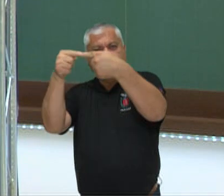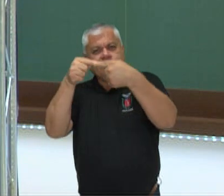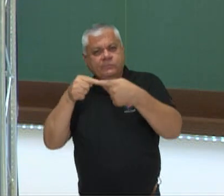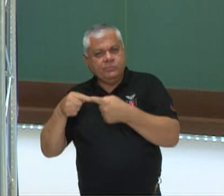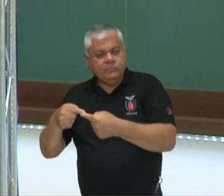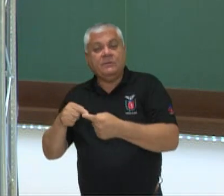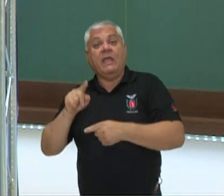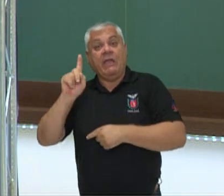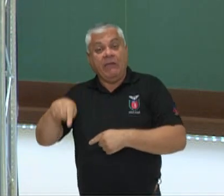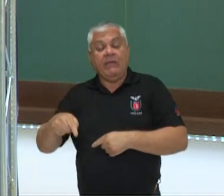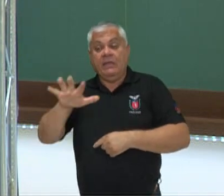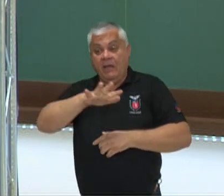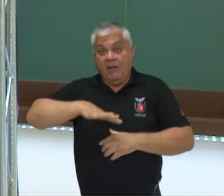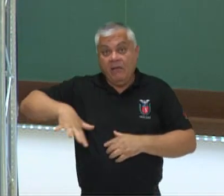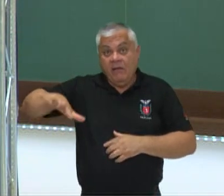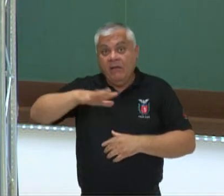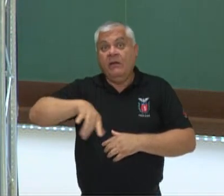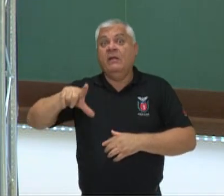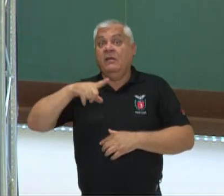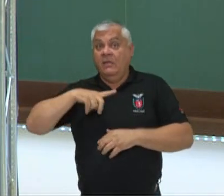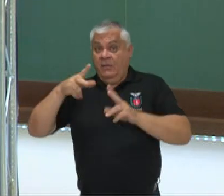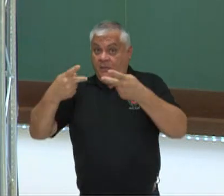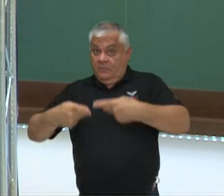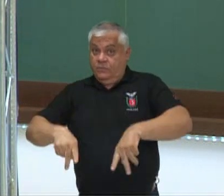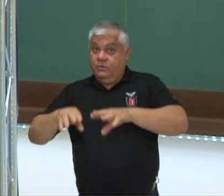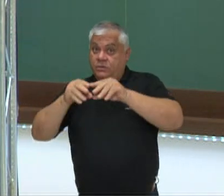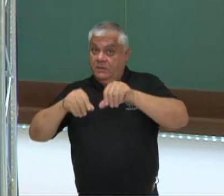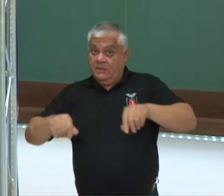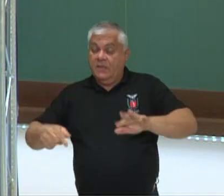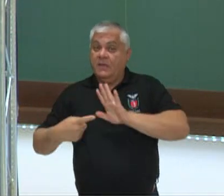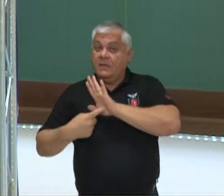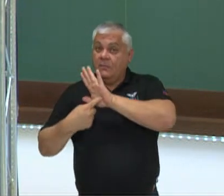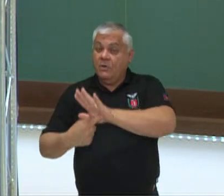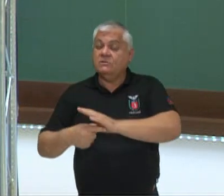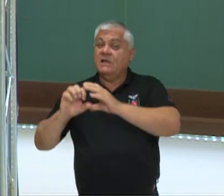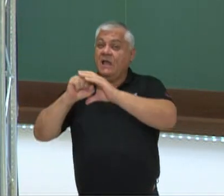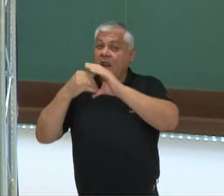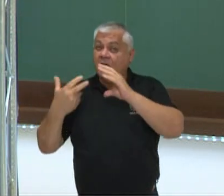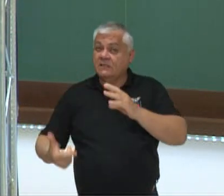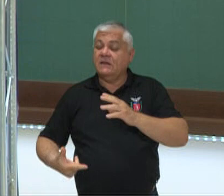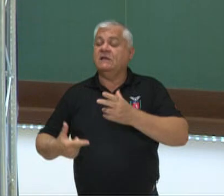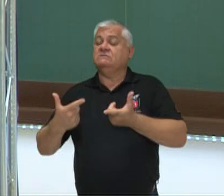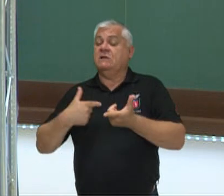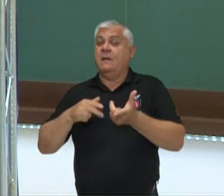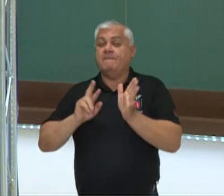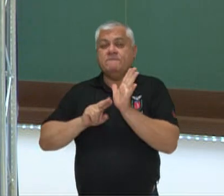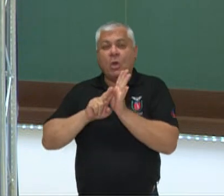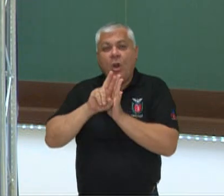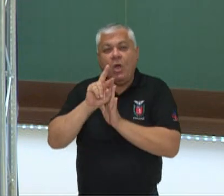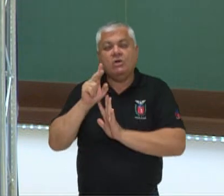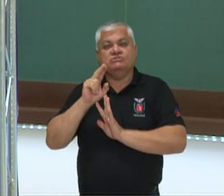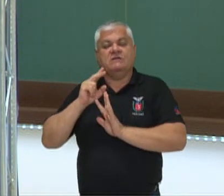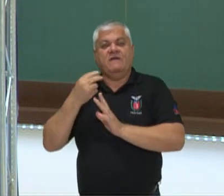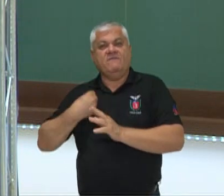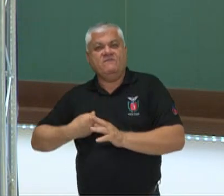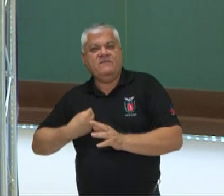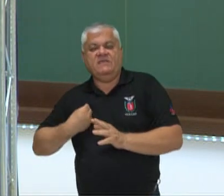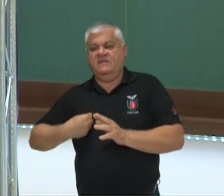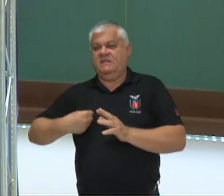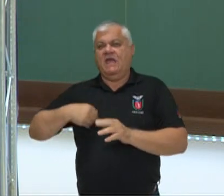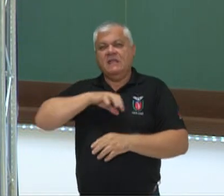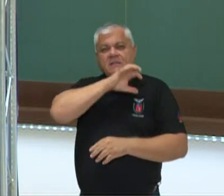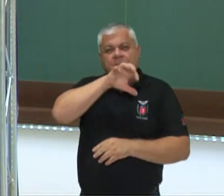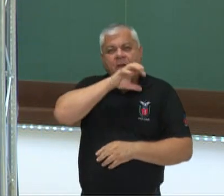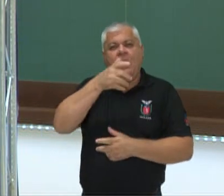Ou seja, são áreas da superfície terrestre que apresentam características biológicas, características de vida vegetal e